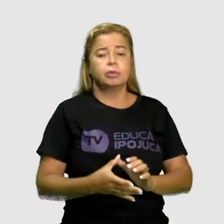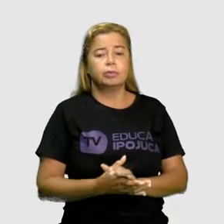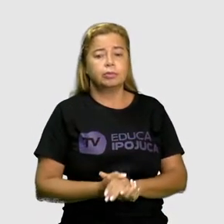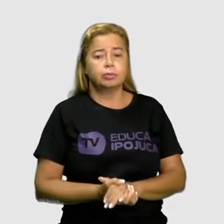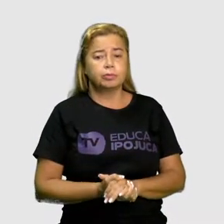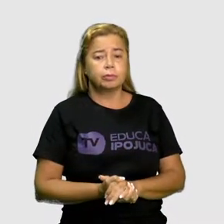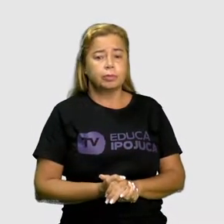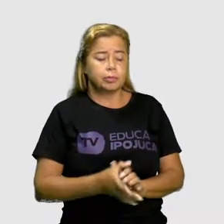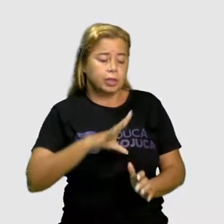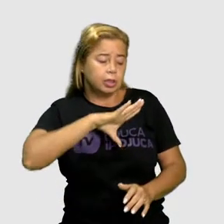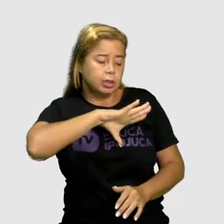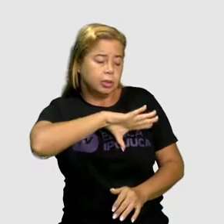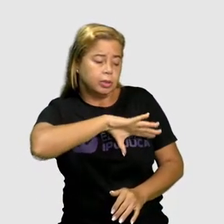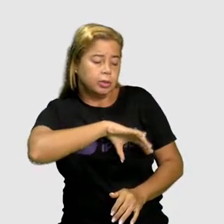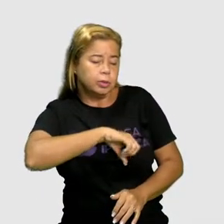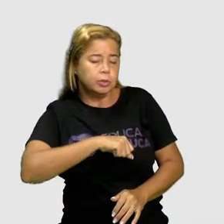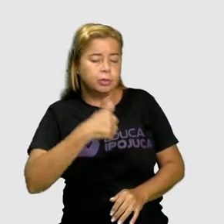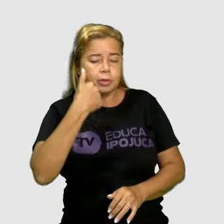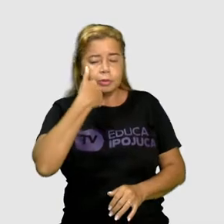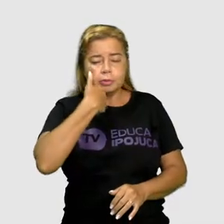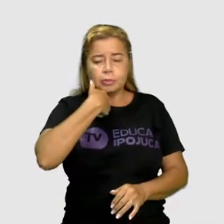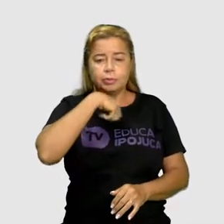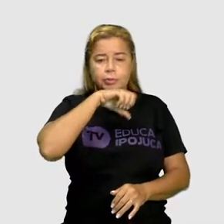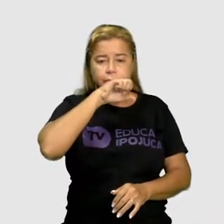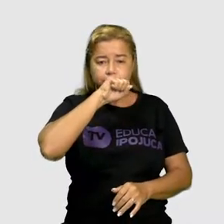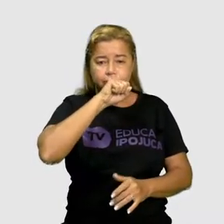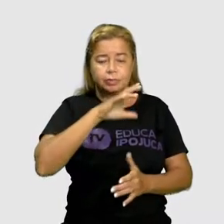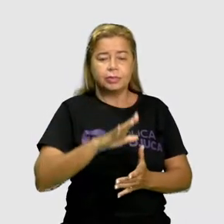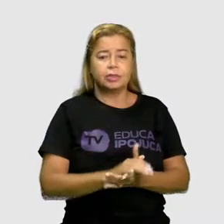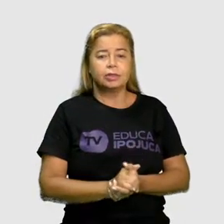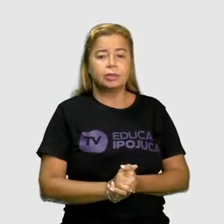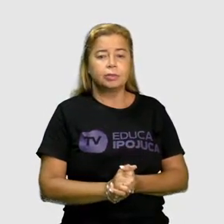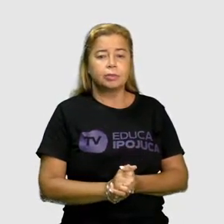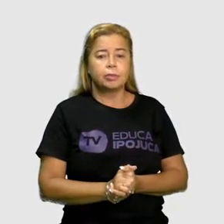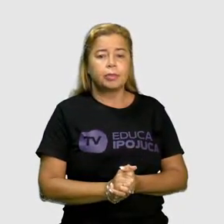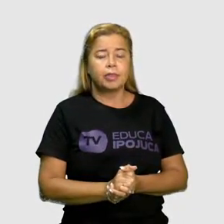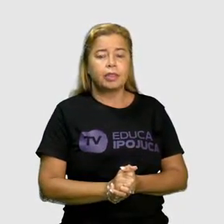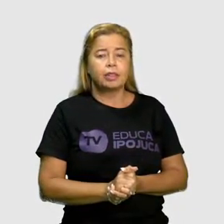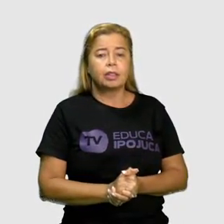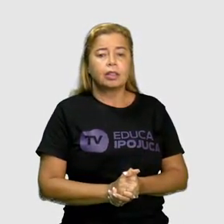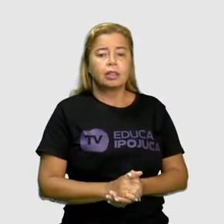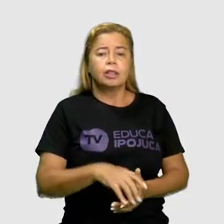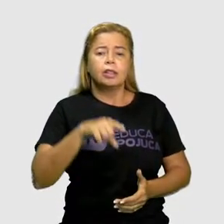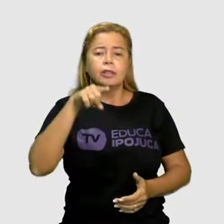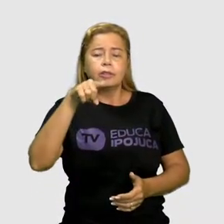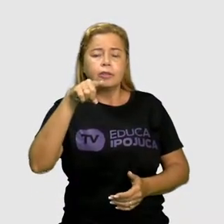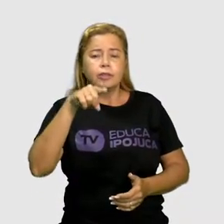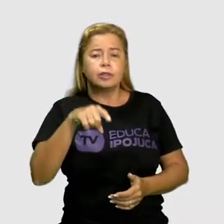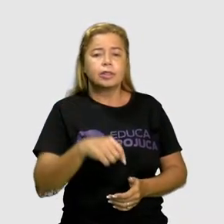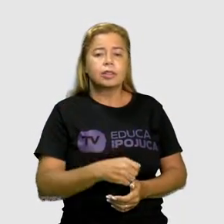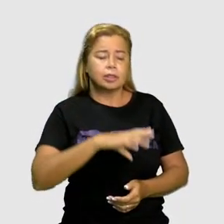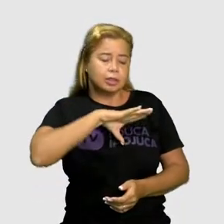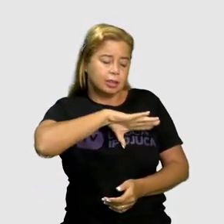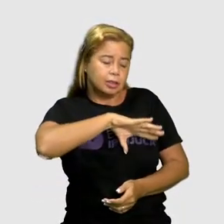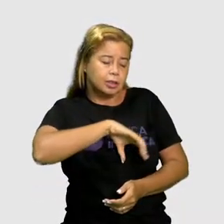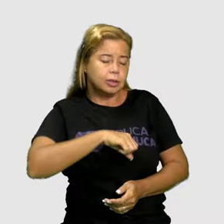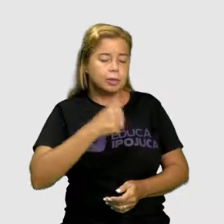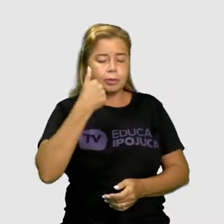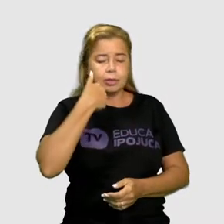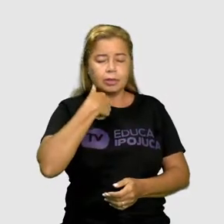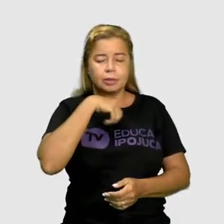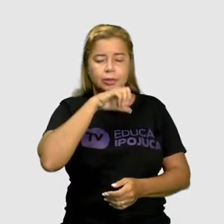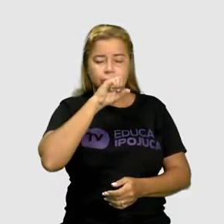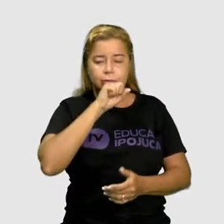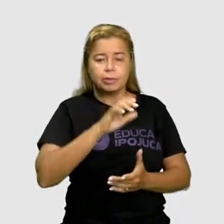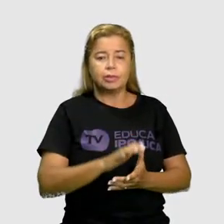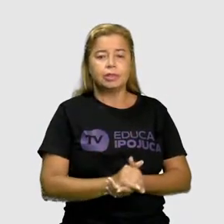amo a minha mãe. Você ama a sua mãe. Ele ama a sua